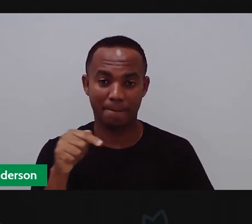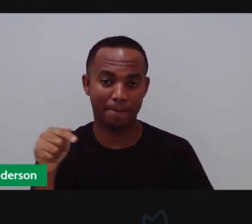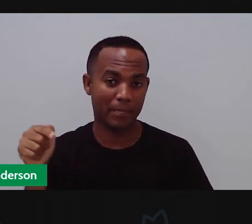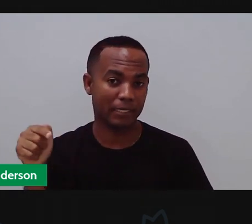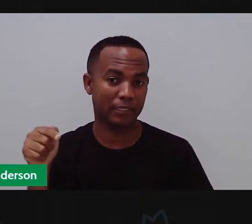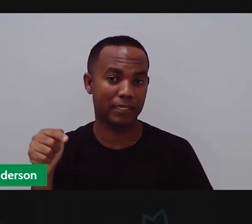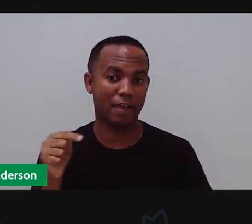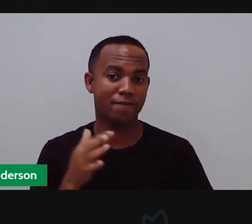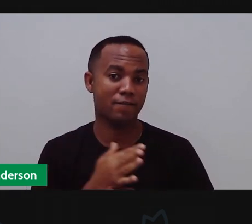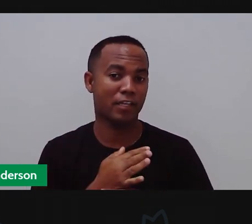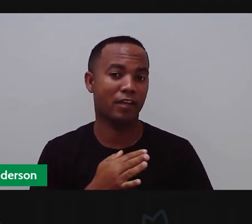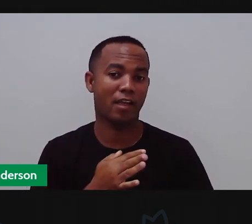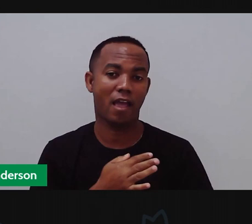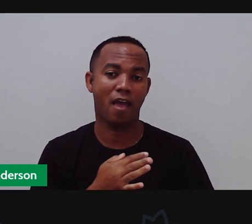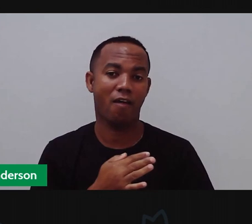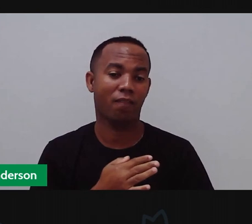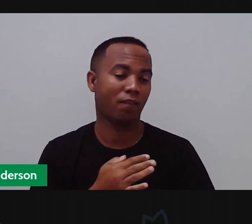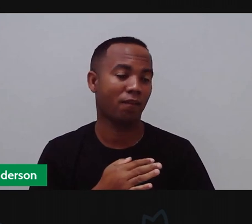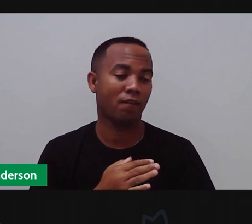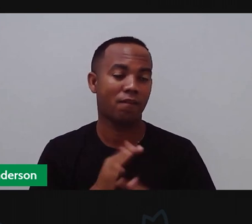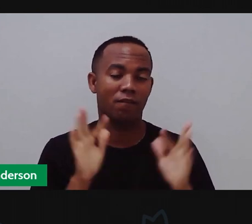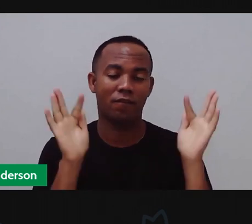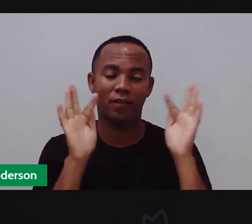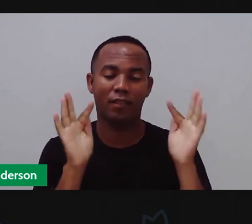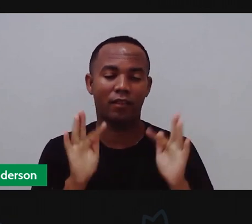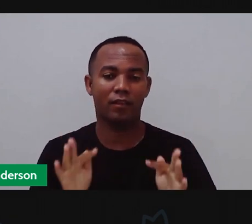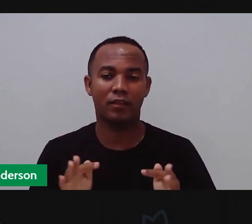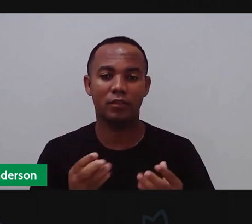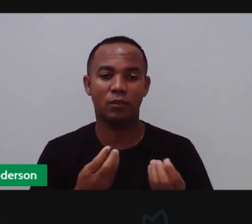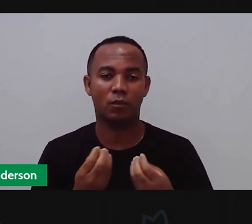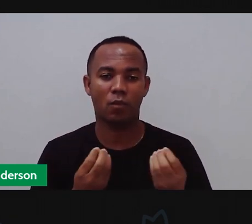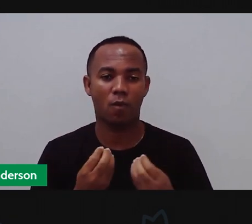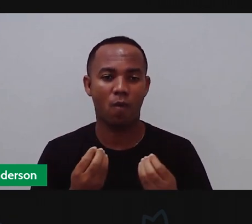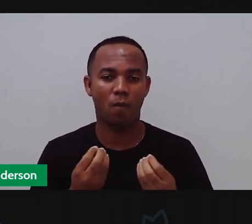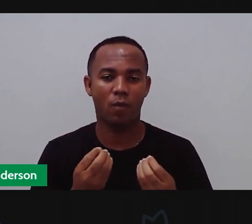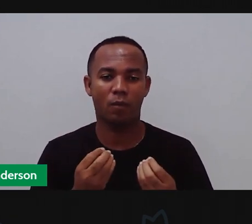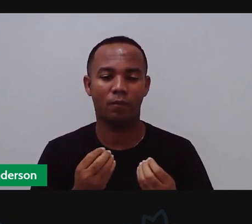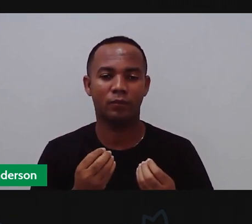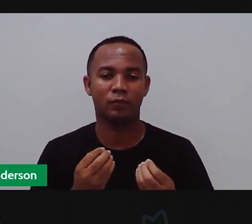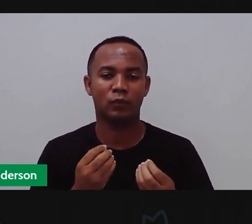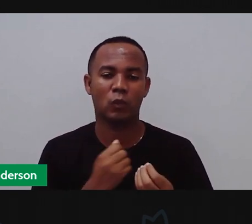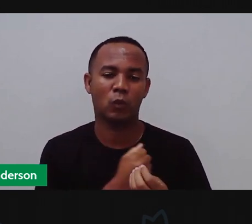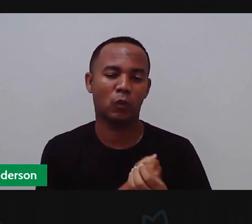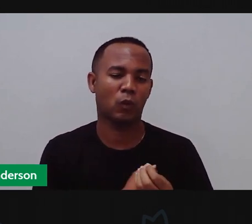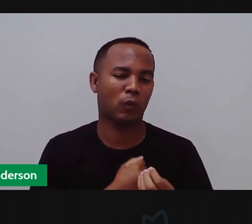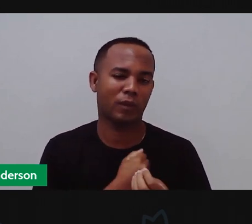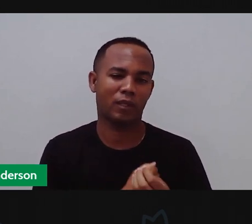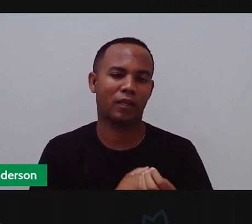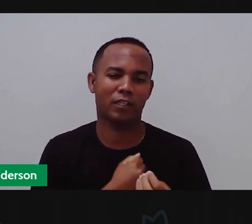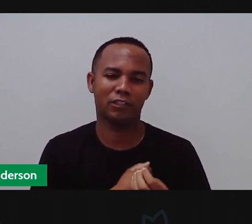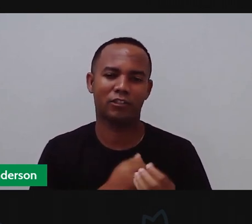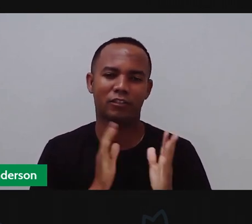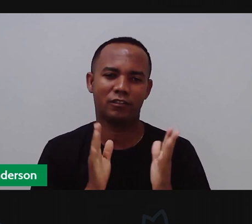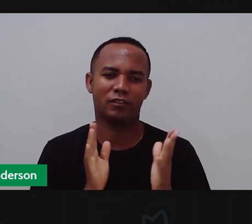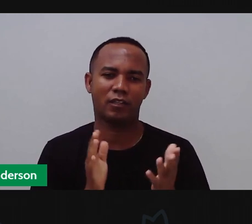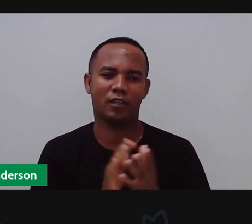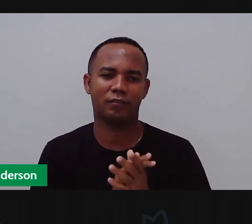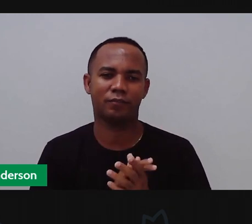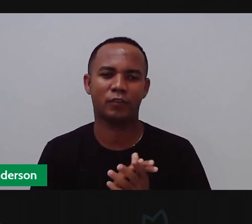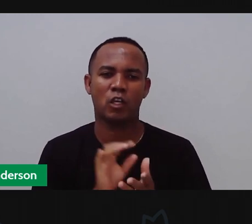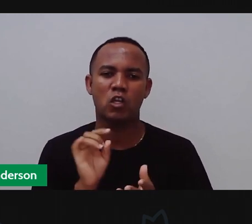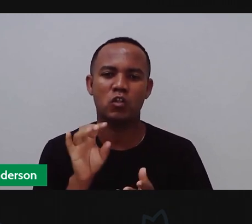feriado, depois de darem uma descansadinha. O Pro tava morrendo de saudade de vocês. Agora aí é só